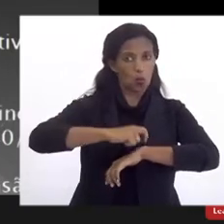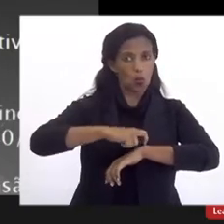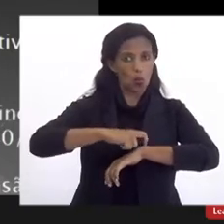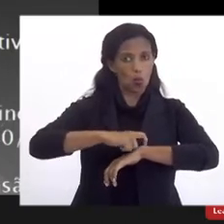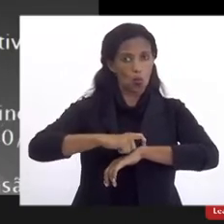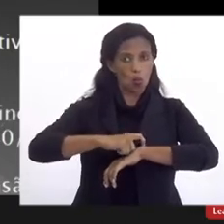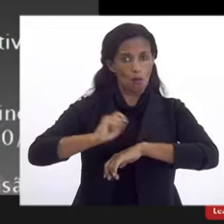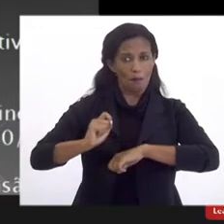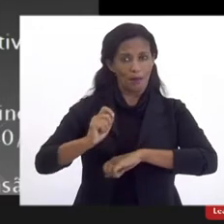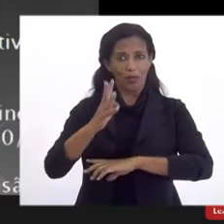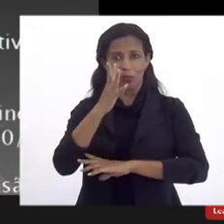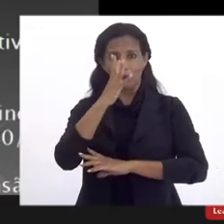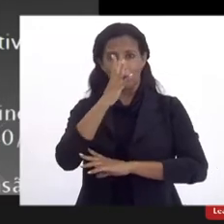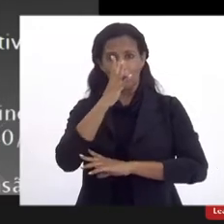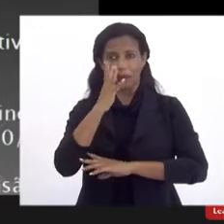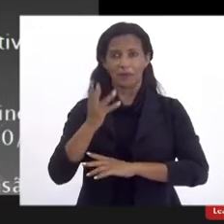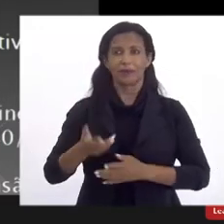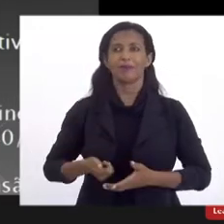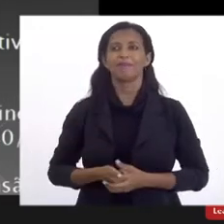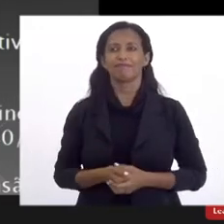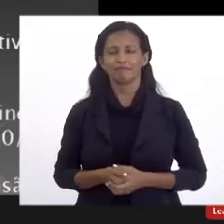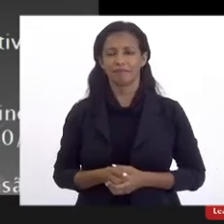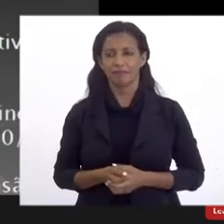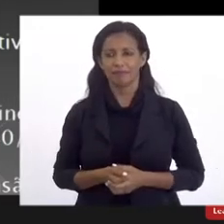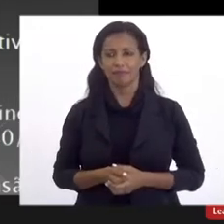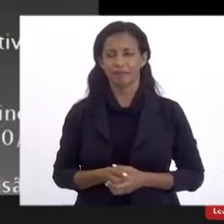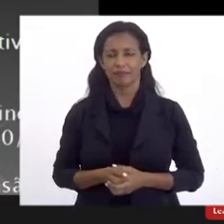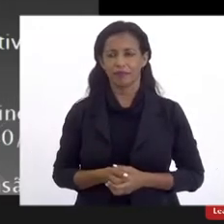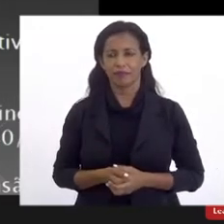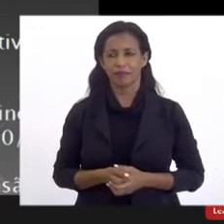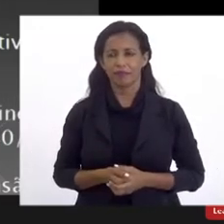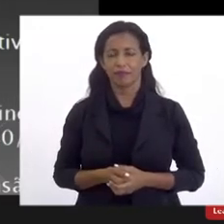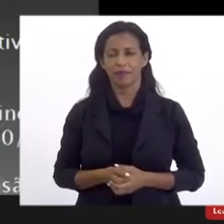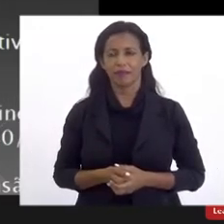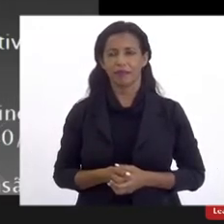vislumbrava, né, Eu estou ouvindo aqui a Comissão da Educação.